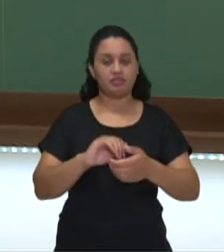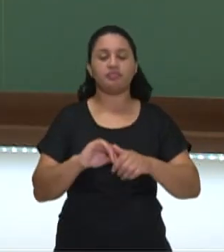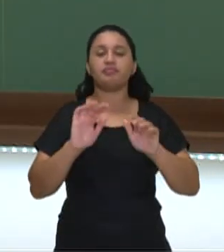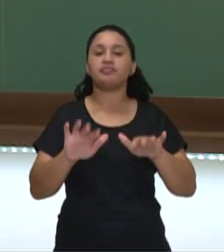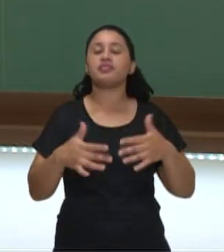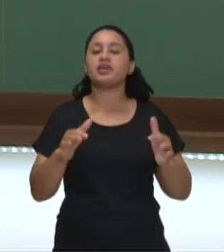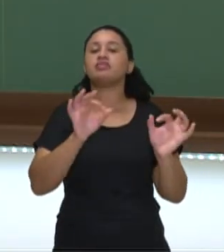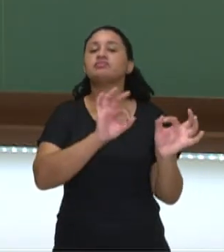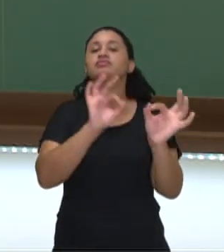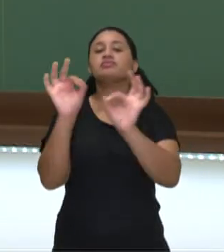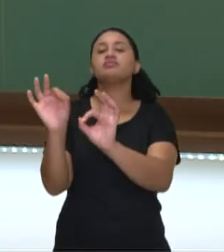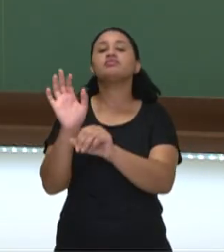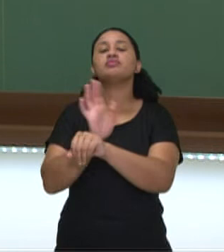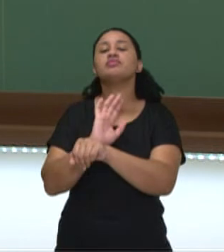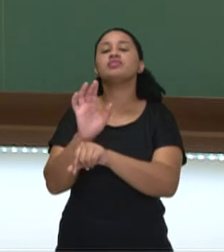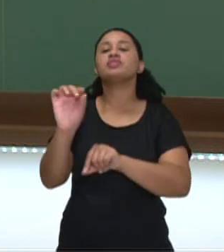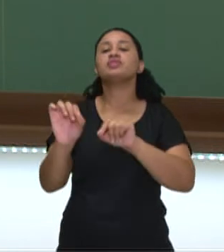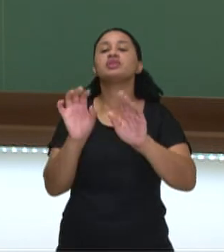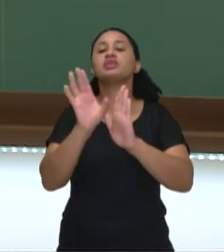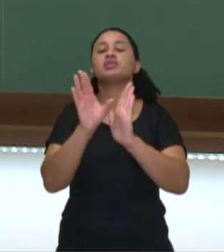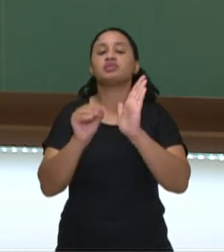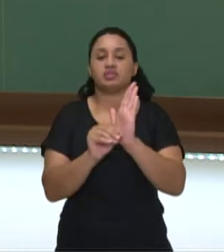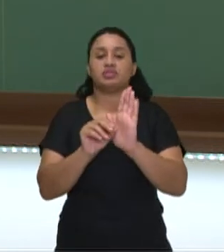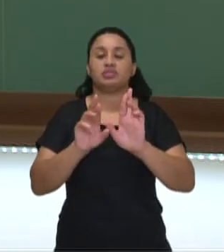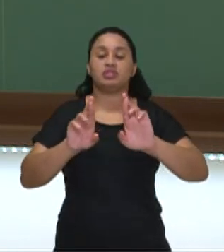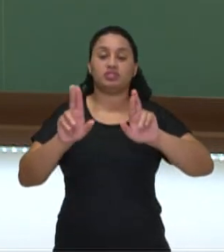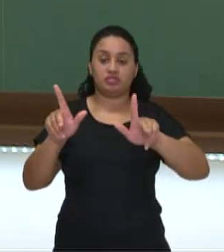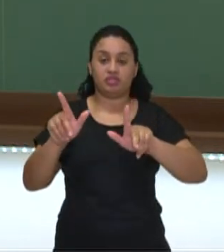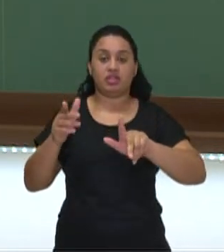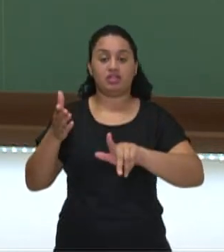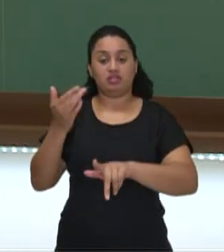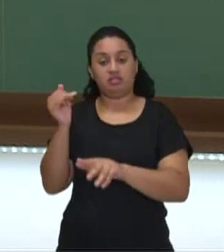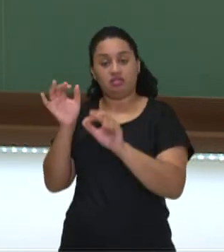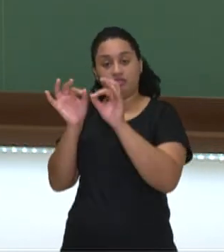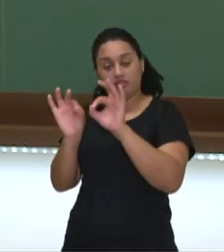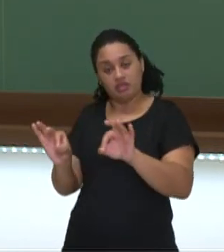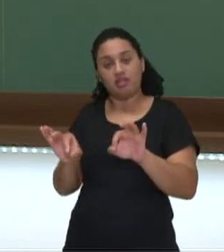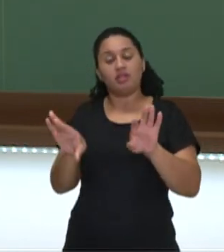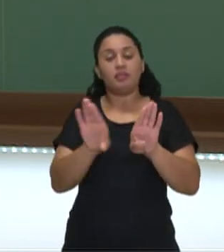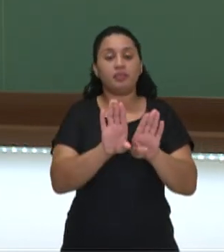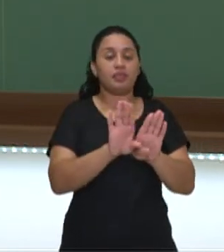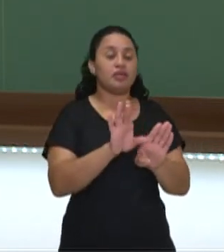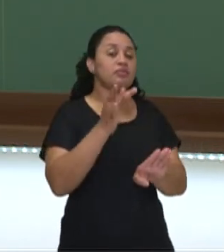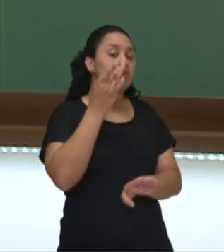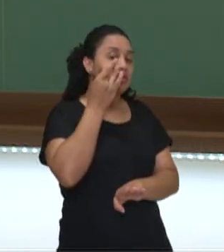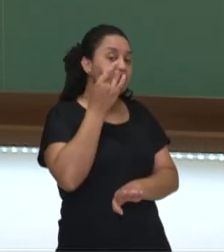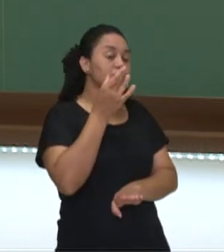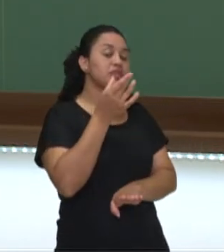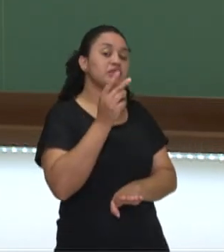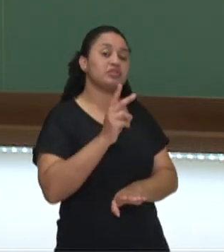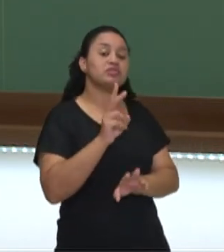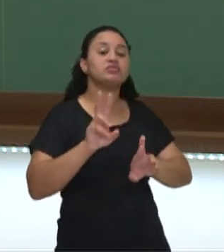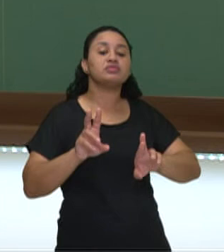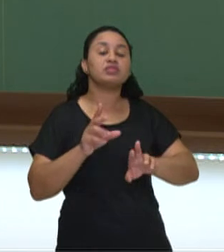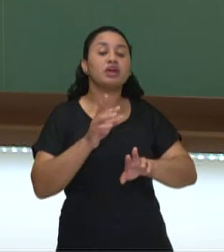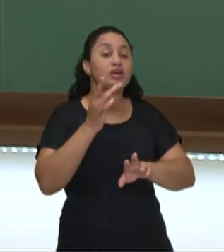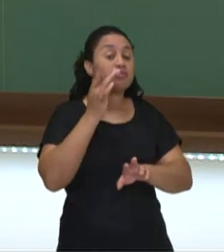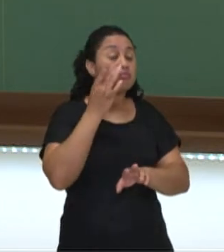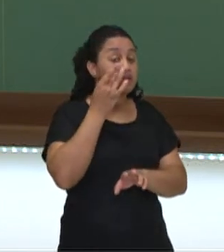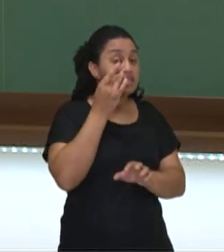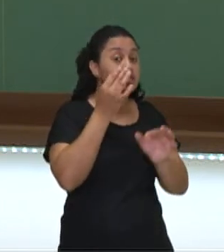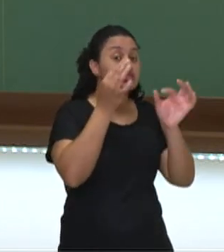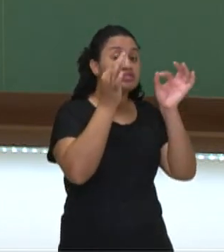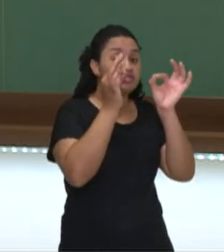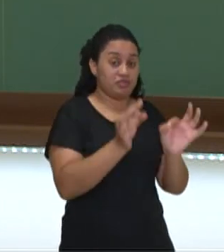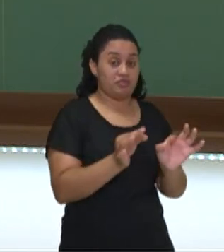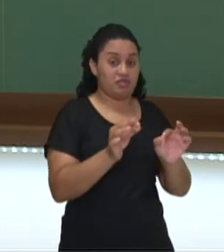que que nós falamos nesse vídeo? Nesse vídeo, nós falamos sobre a diferença entre o passado simples e o presente perfeito, no que